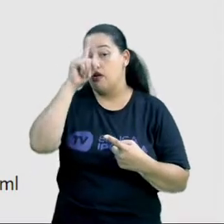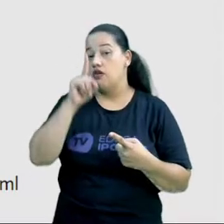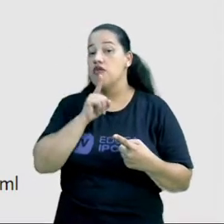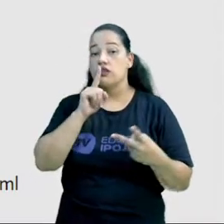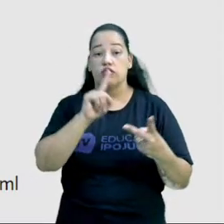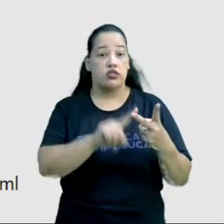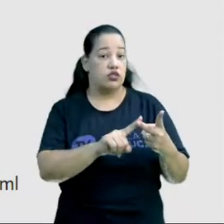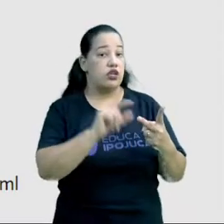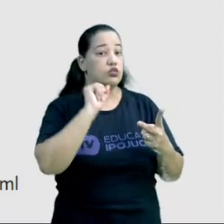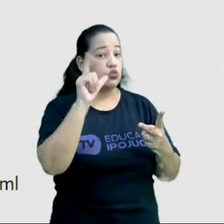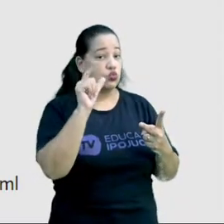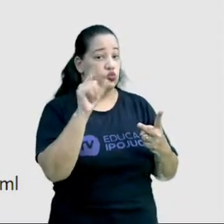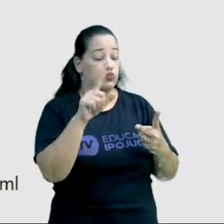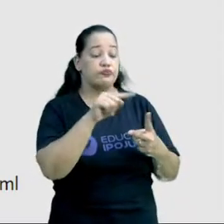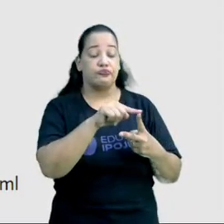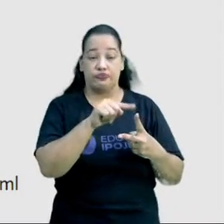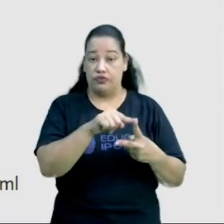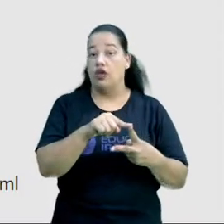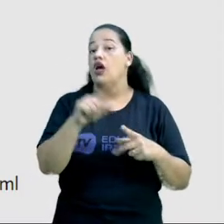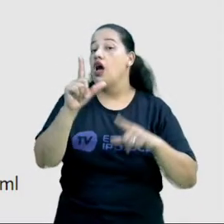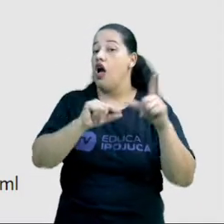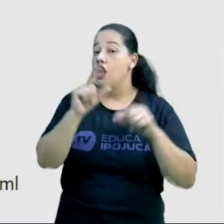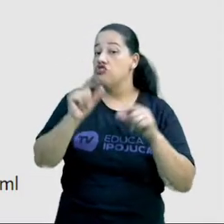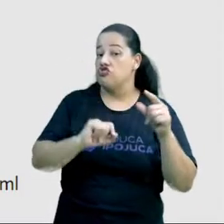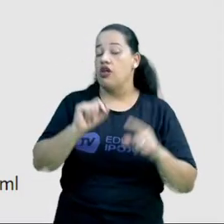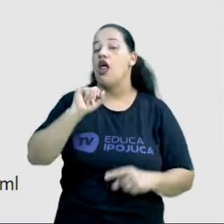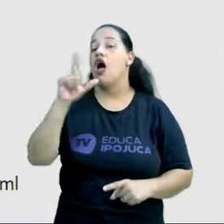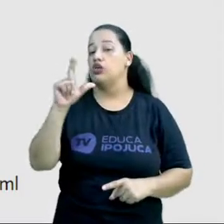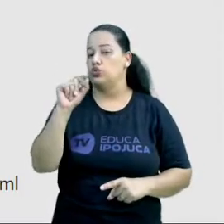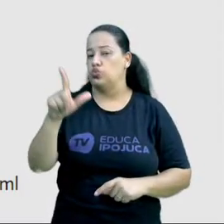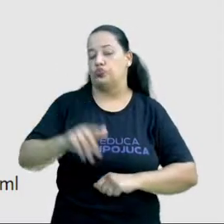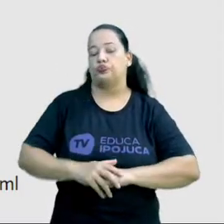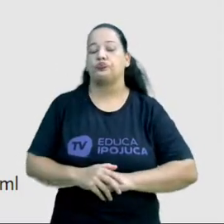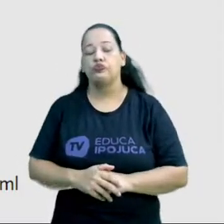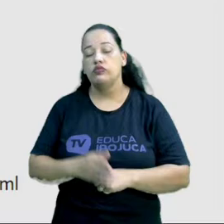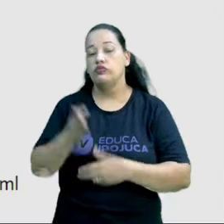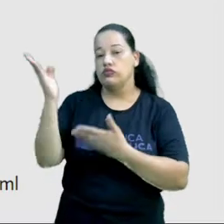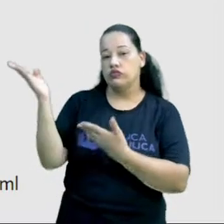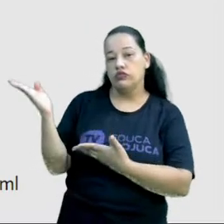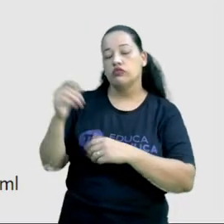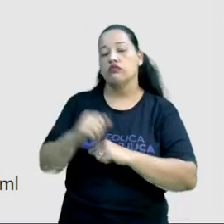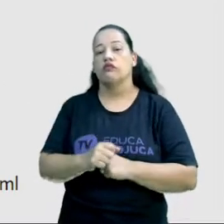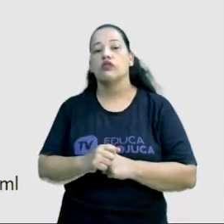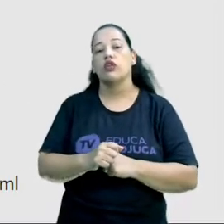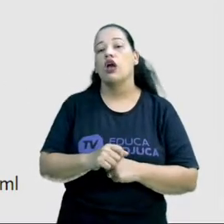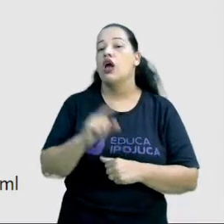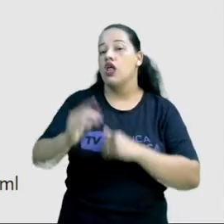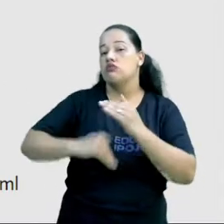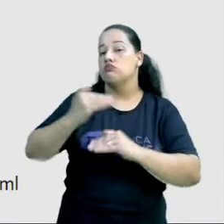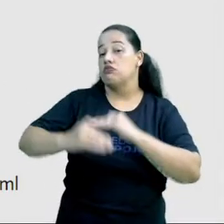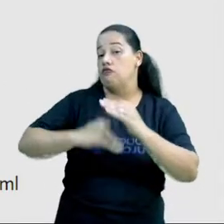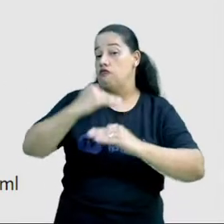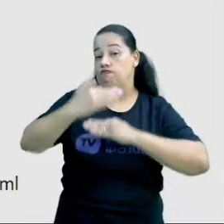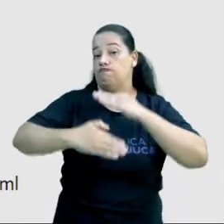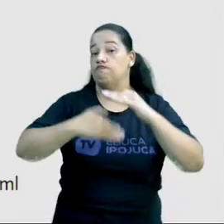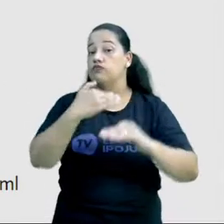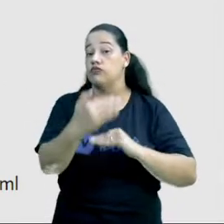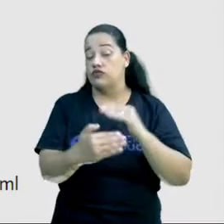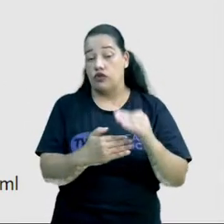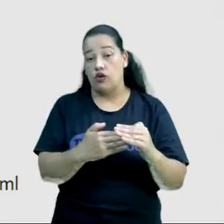ou a estrela azul. Essa estrela azul, vamos para cada uma. Essa estrela azul, ela se desenvolve, certo?